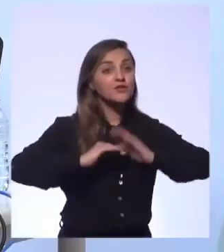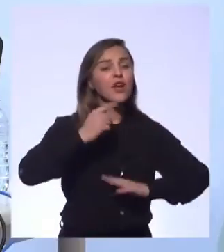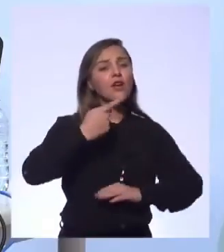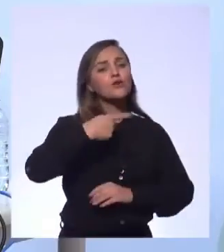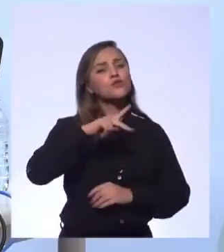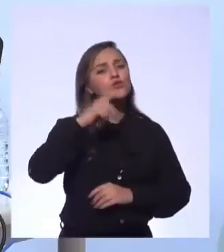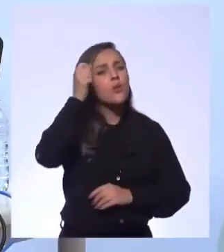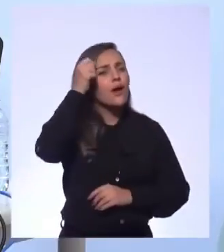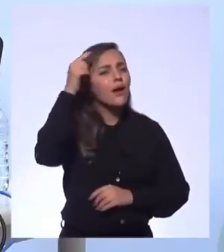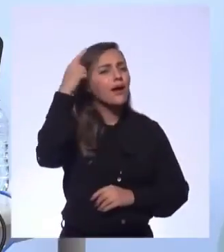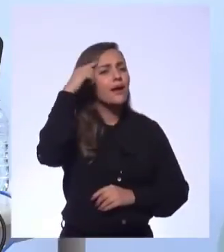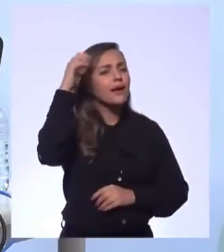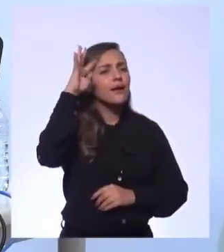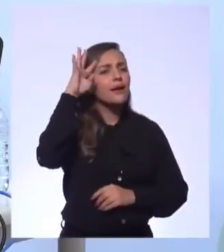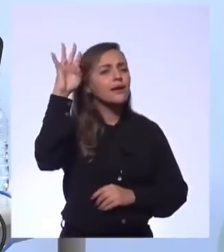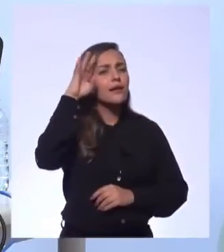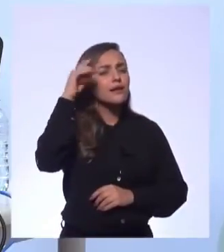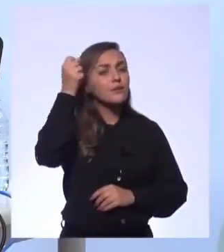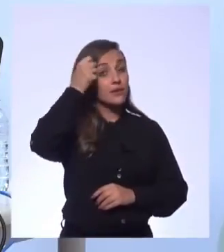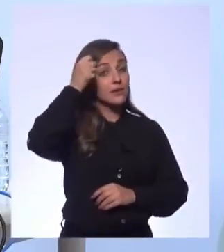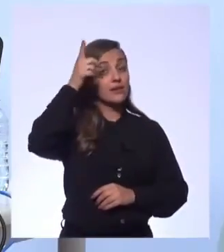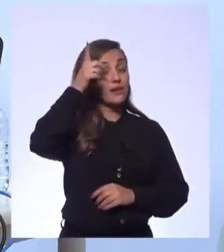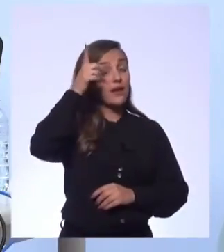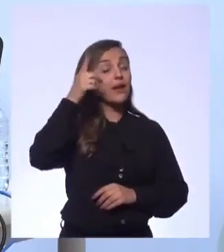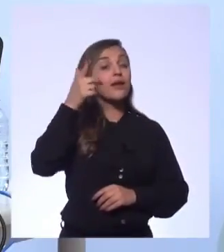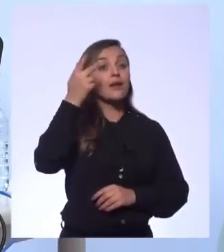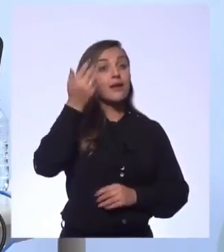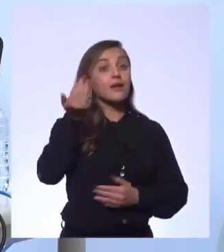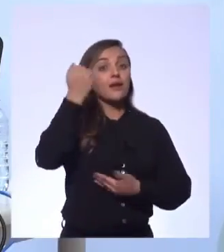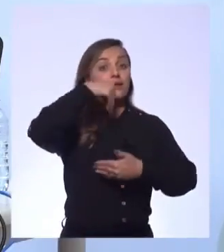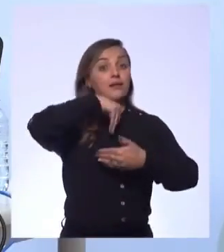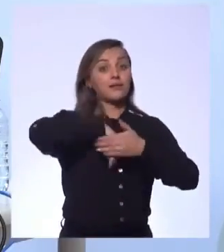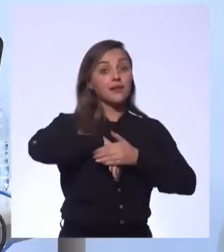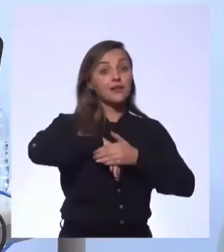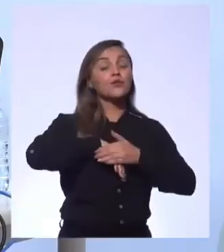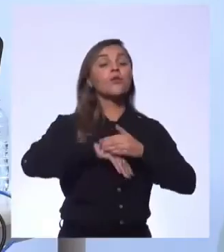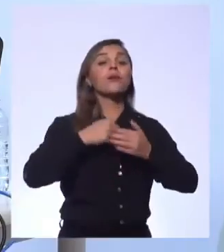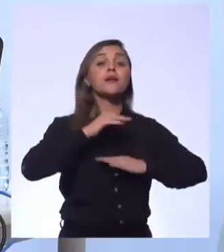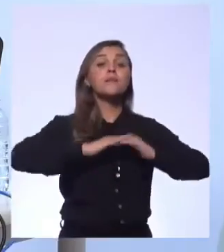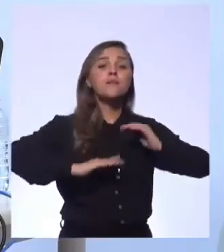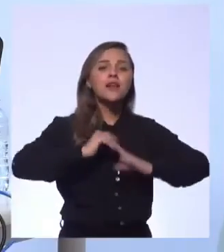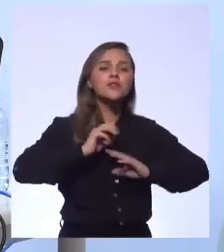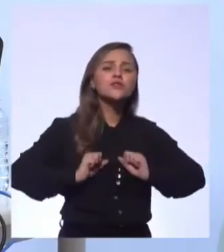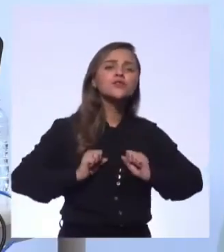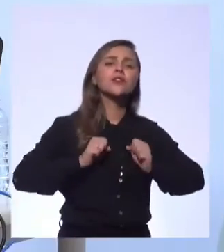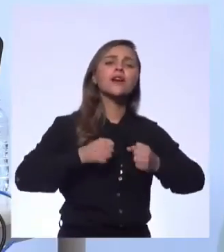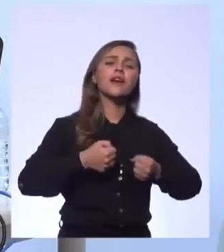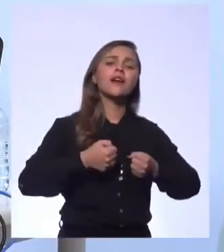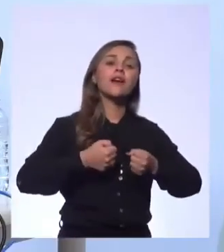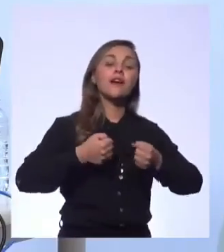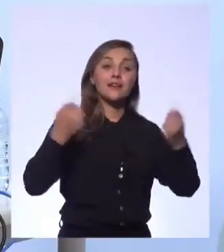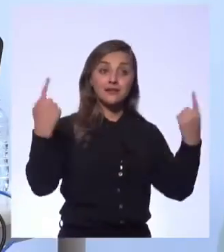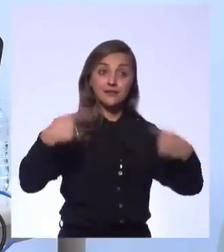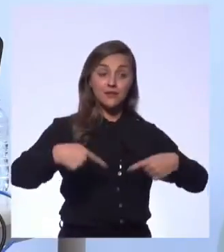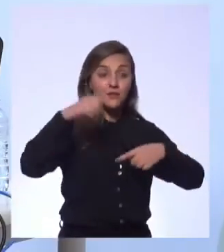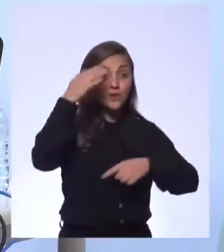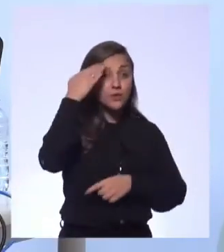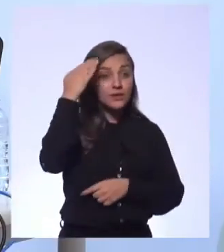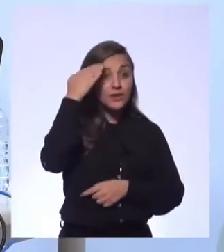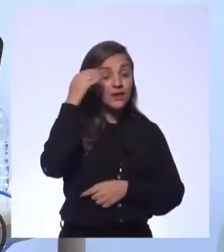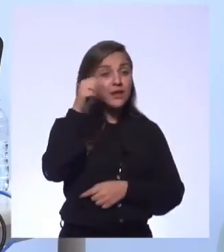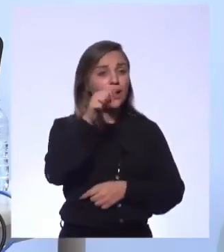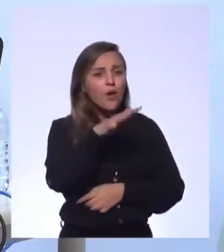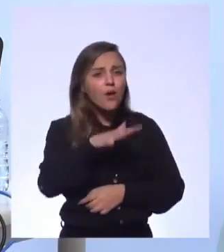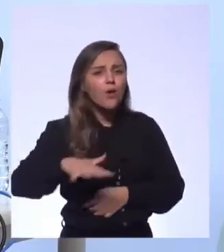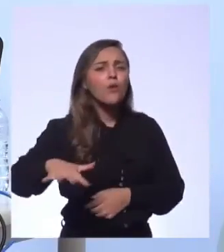ideias, aquilo que você tem, e colocar isso em prática. Entendendo os desafios que, nesse mundo